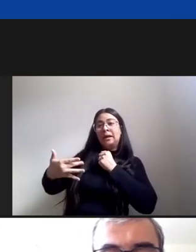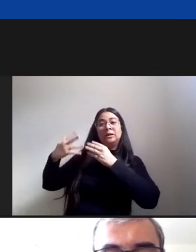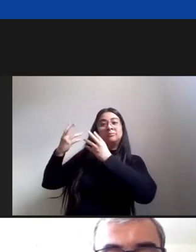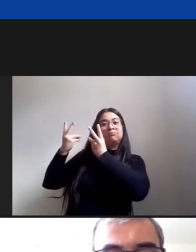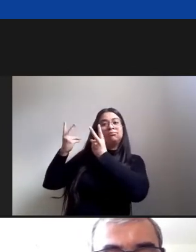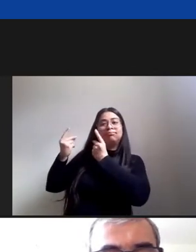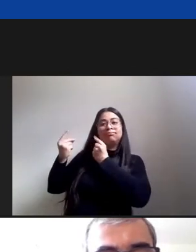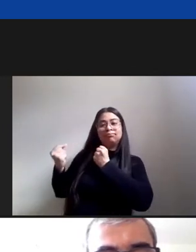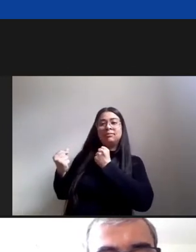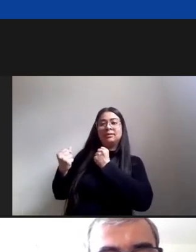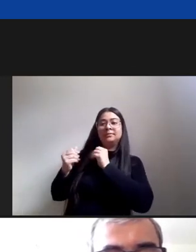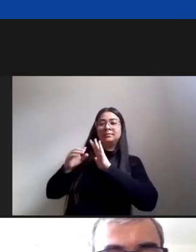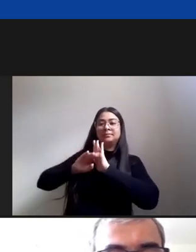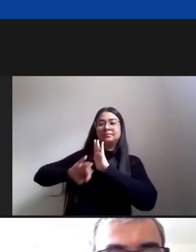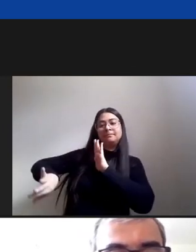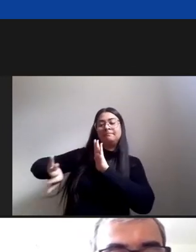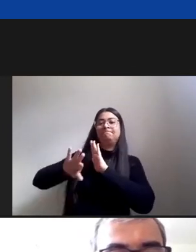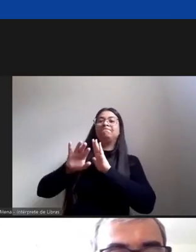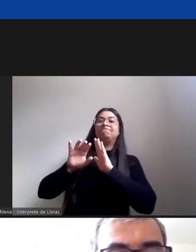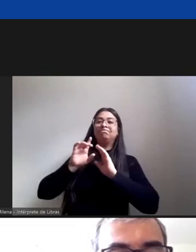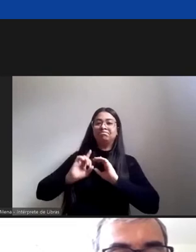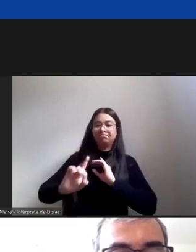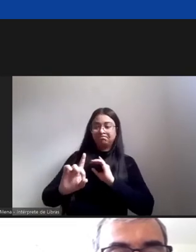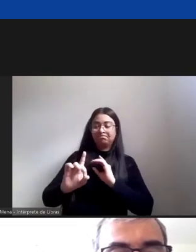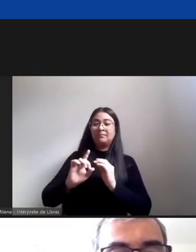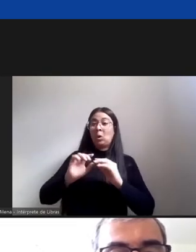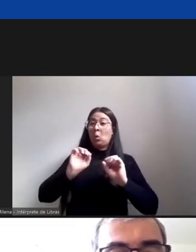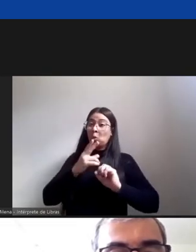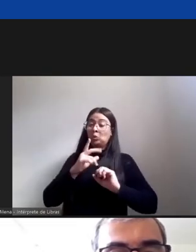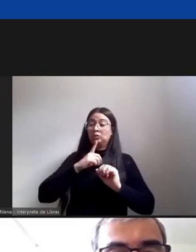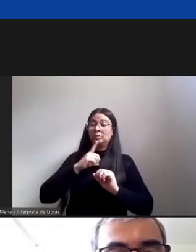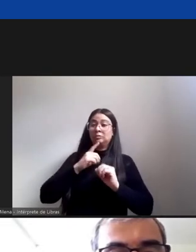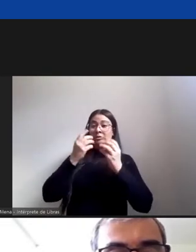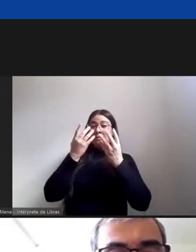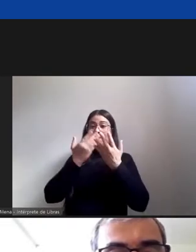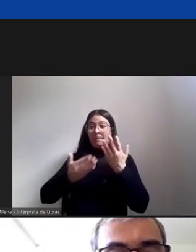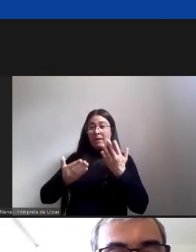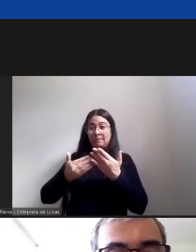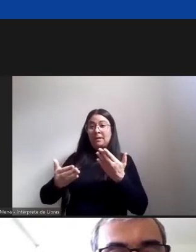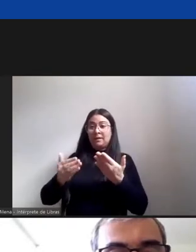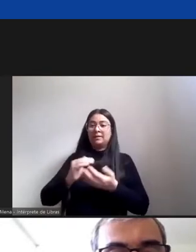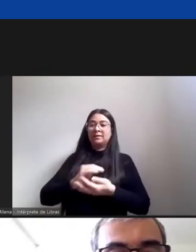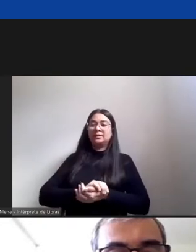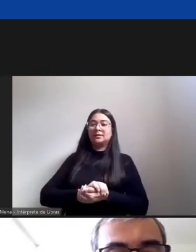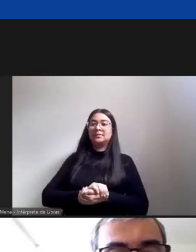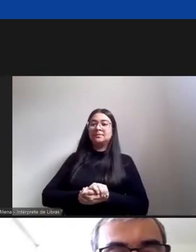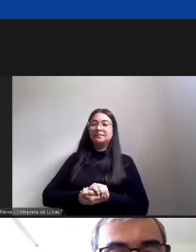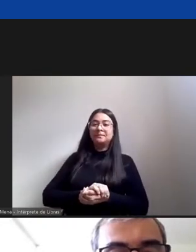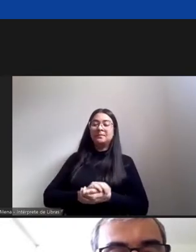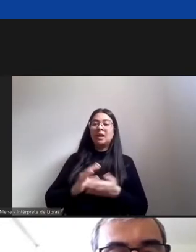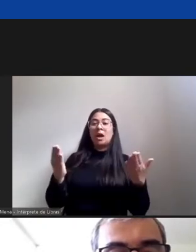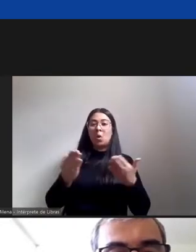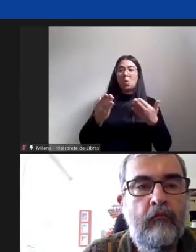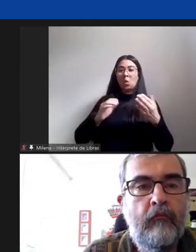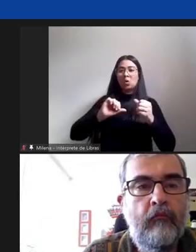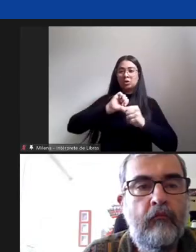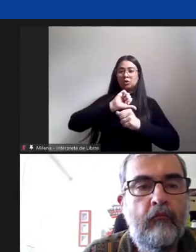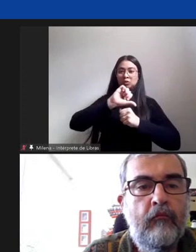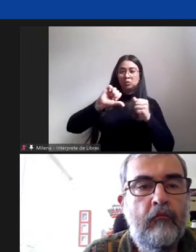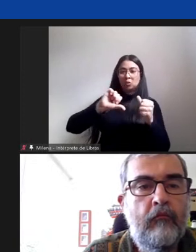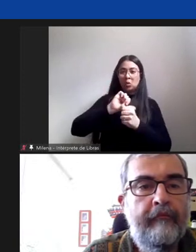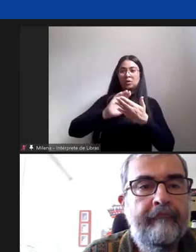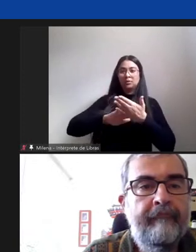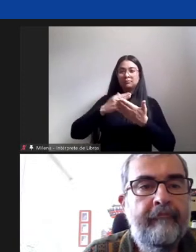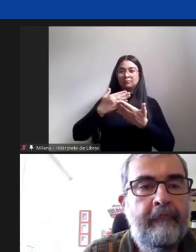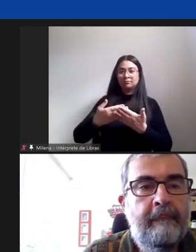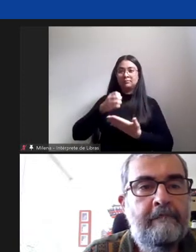enfrentamentos tivemos muitas perdas principalmente os povos indígenas sim mas nós avançamos também nós avançamos em saúde